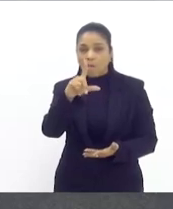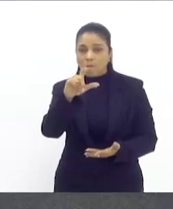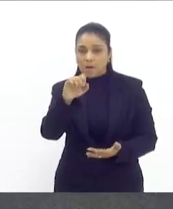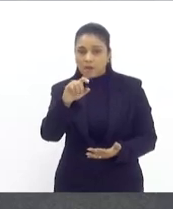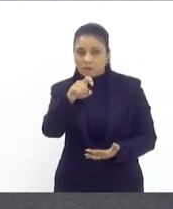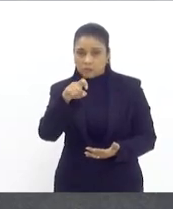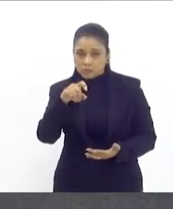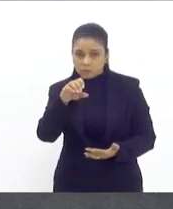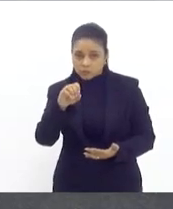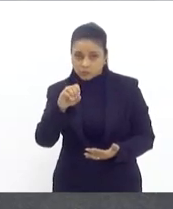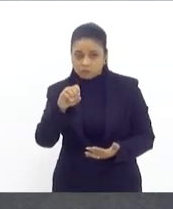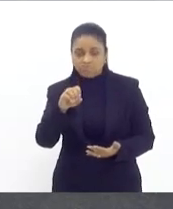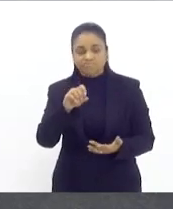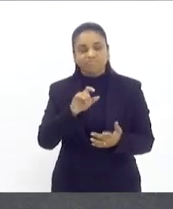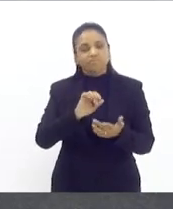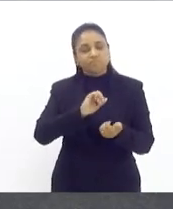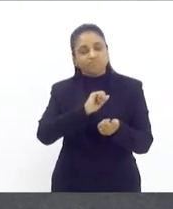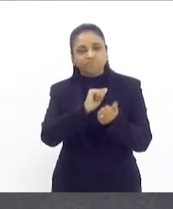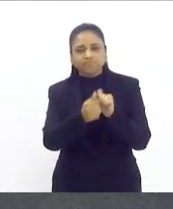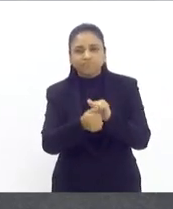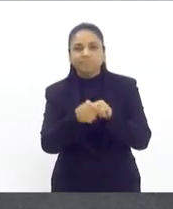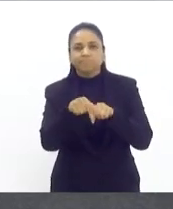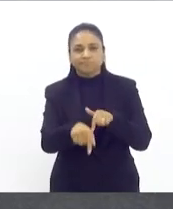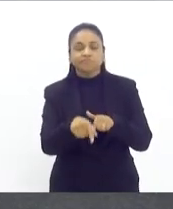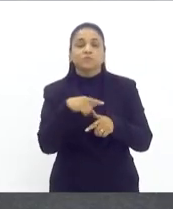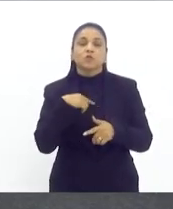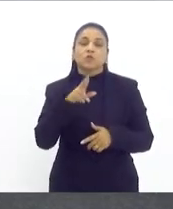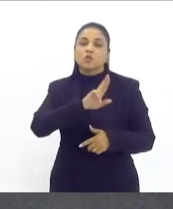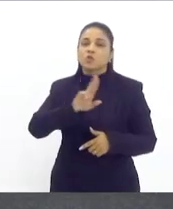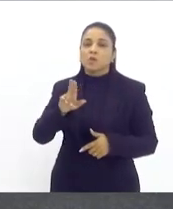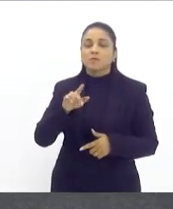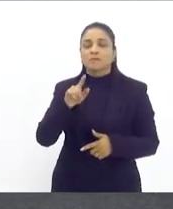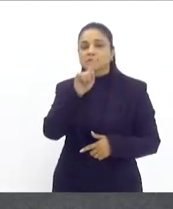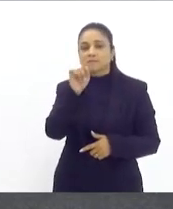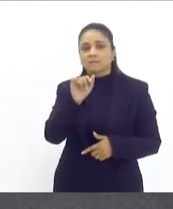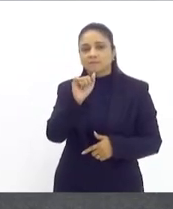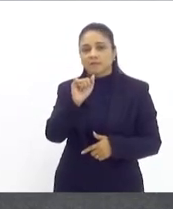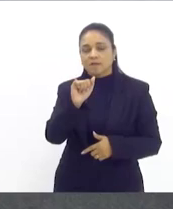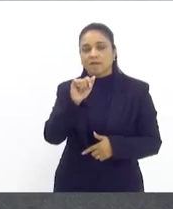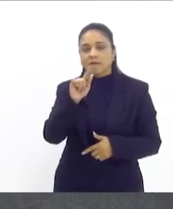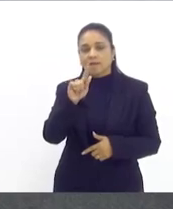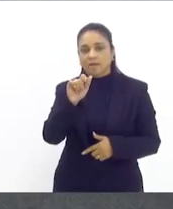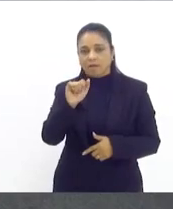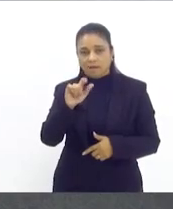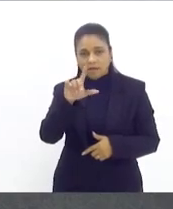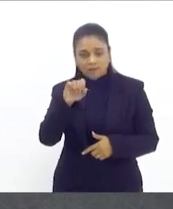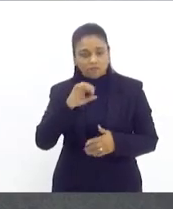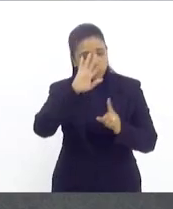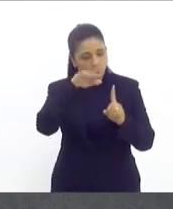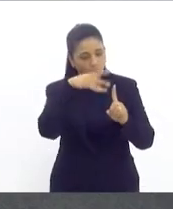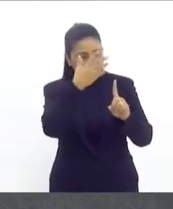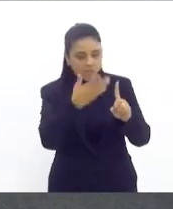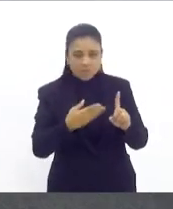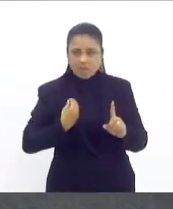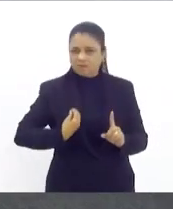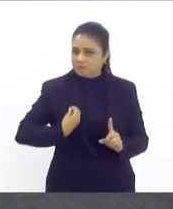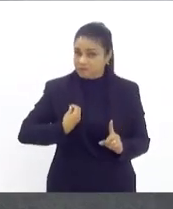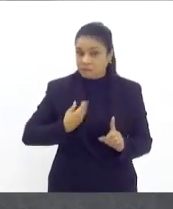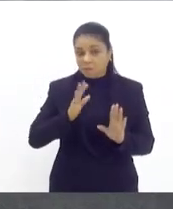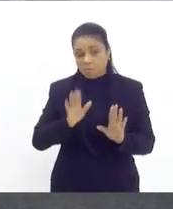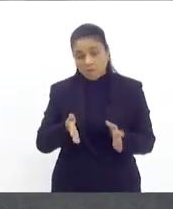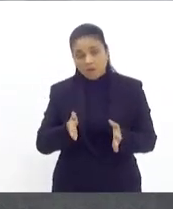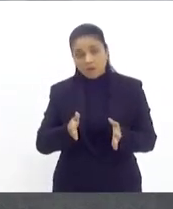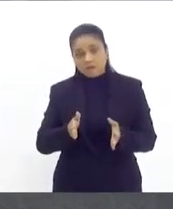embaixador do futebol brasileiro. Acho que é uma homenagem em vida que se deve fazer. Ele,